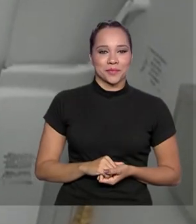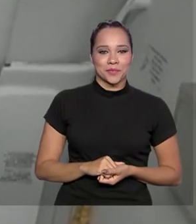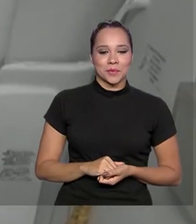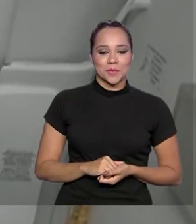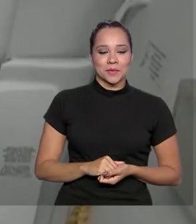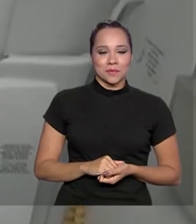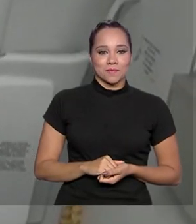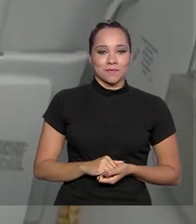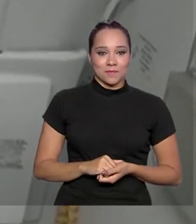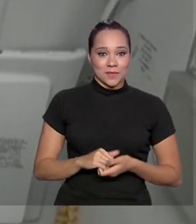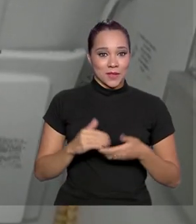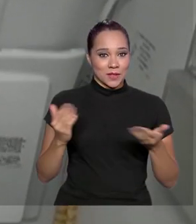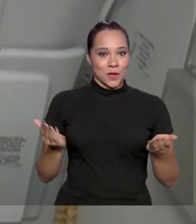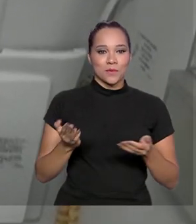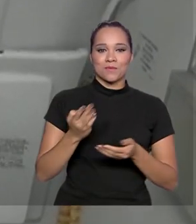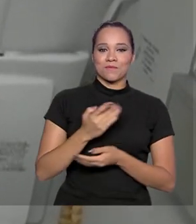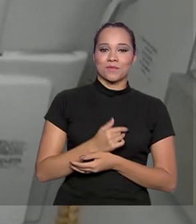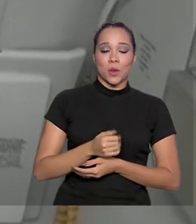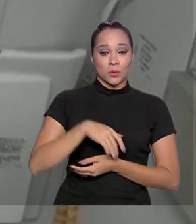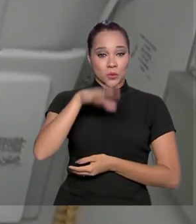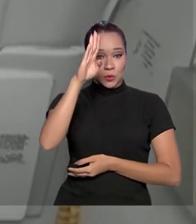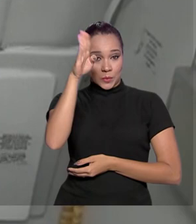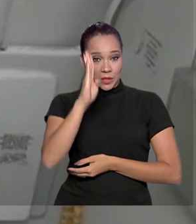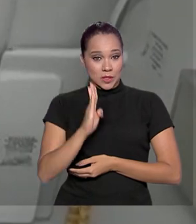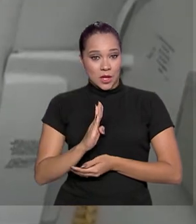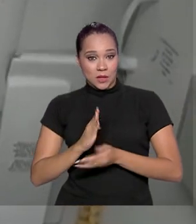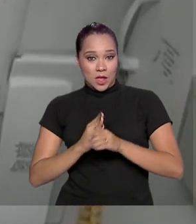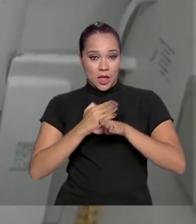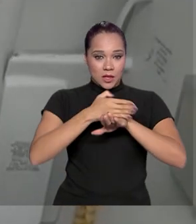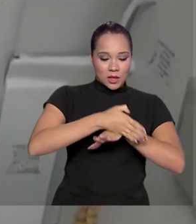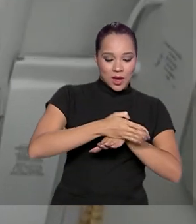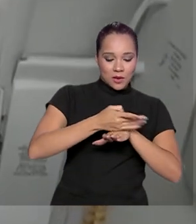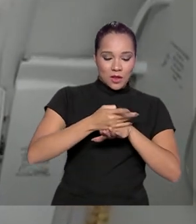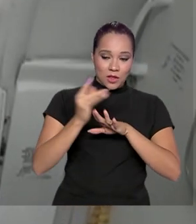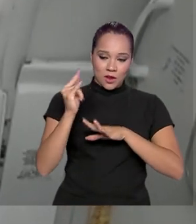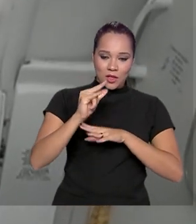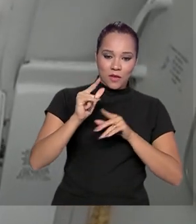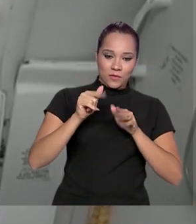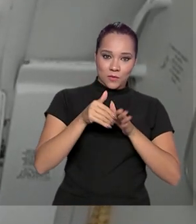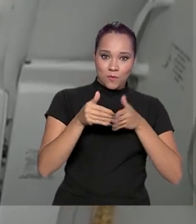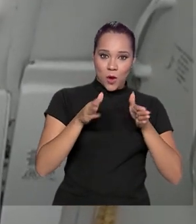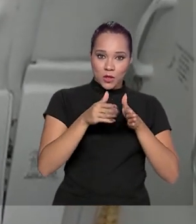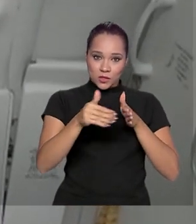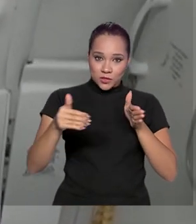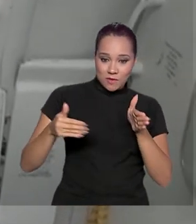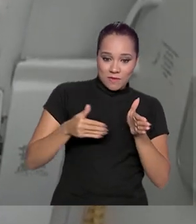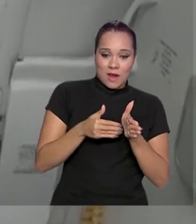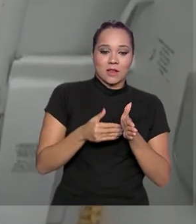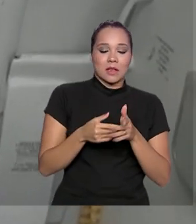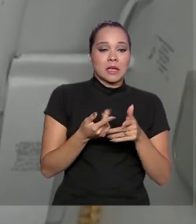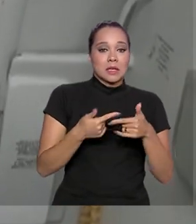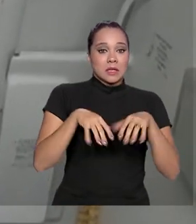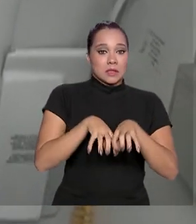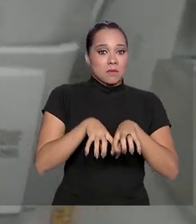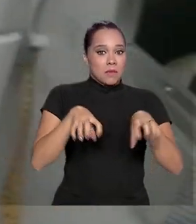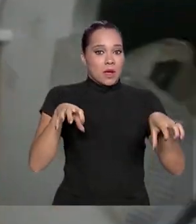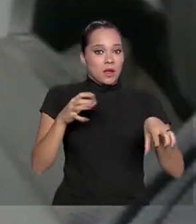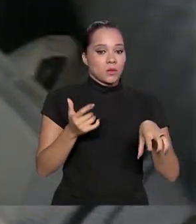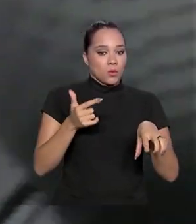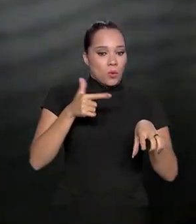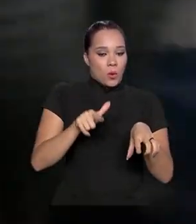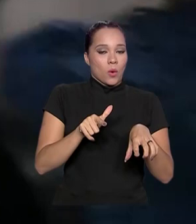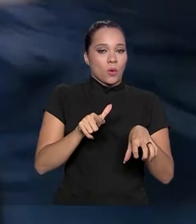Os brasileiros repatriados entraram pela porta traseira da aeronave aqui, separada de todo o restante de